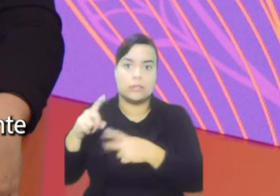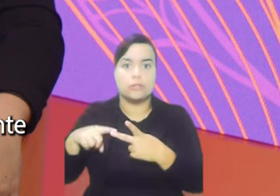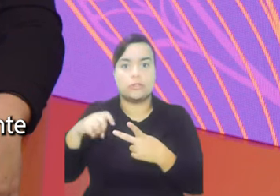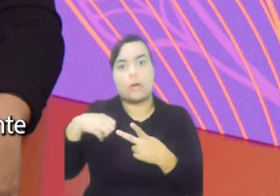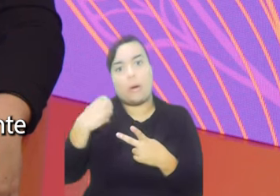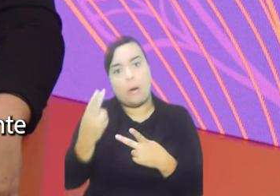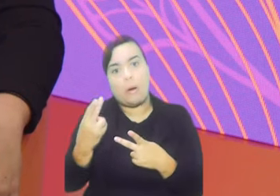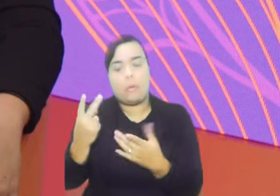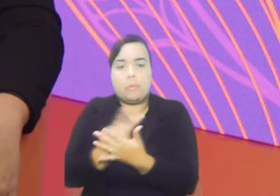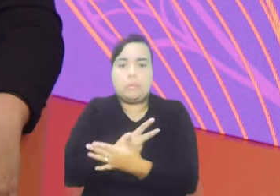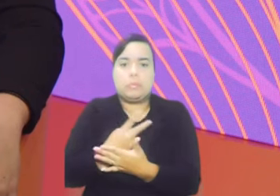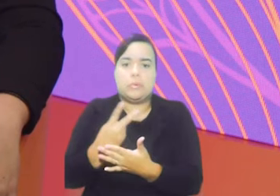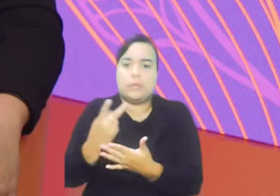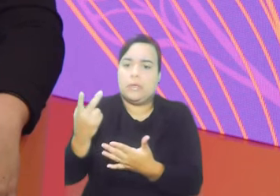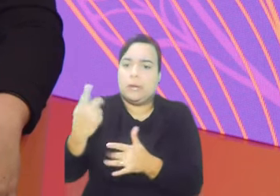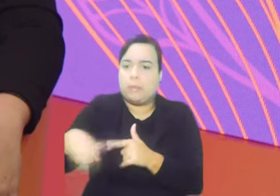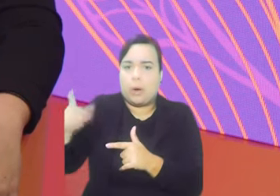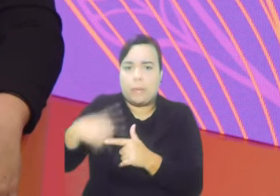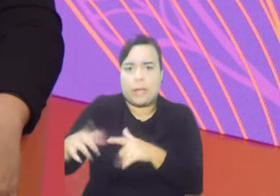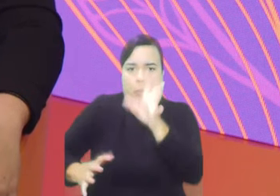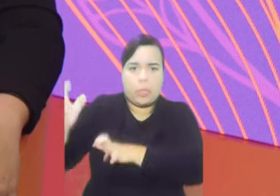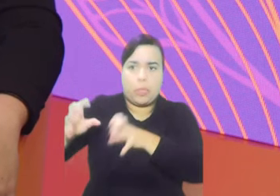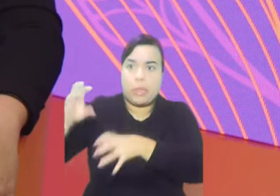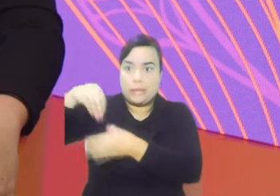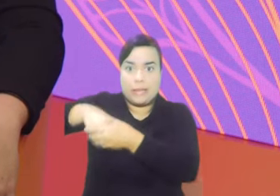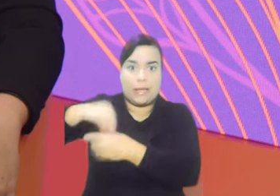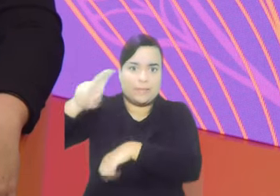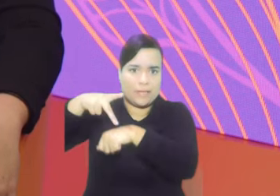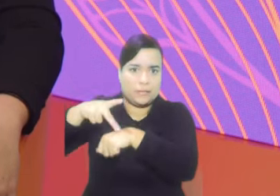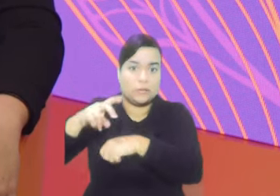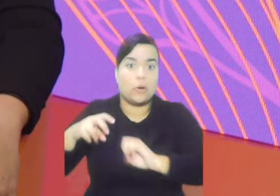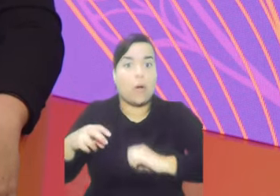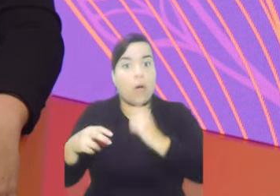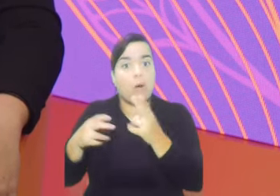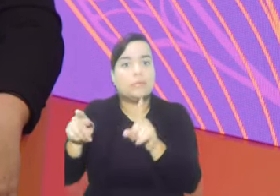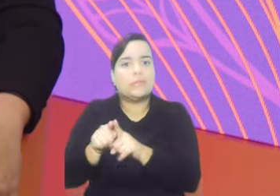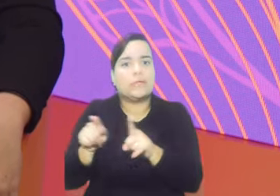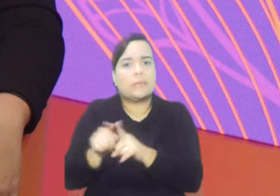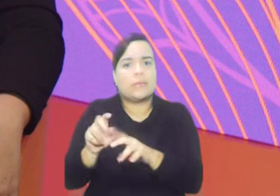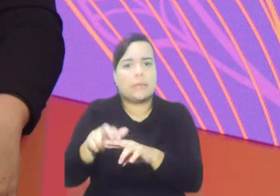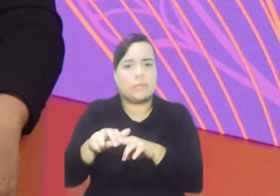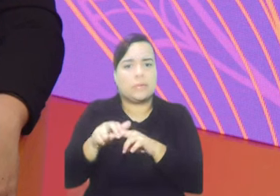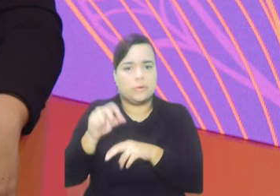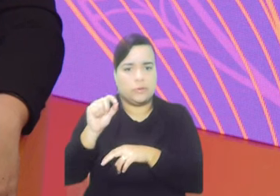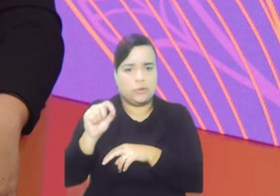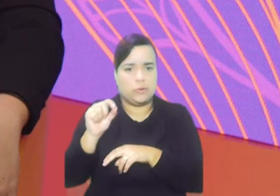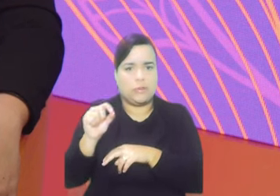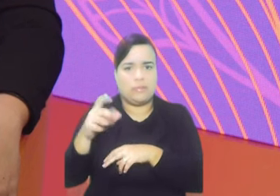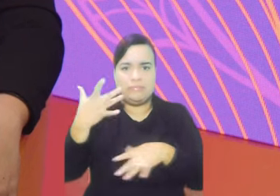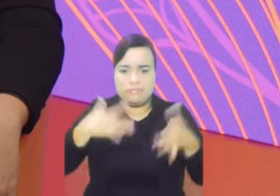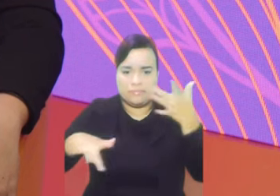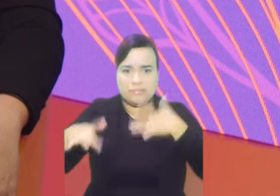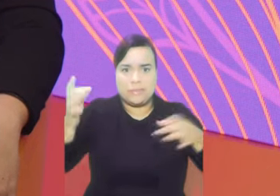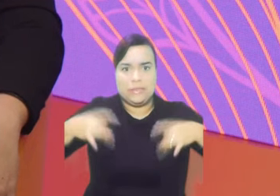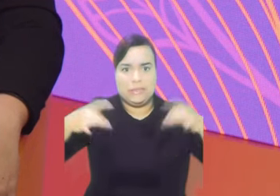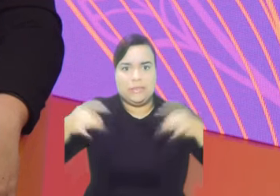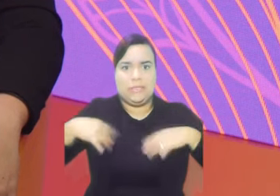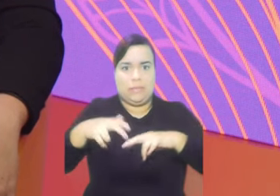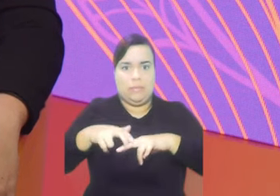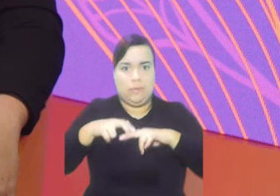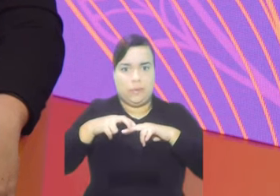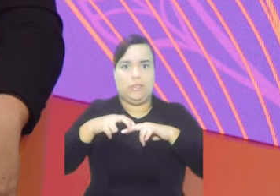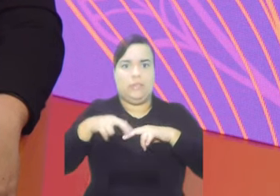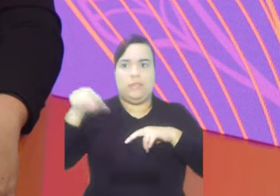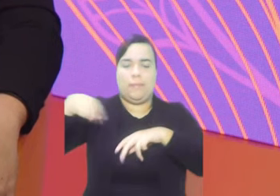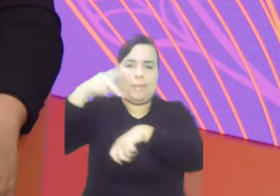situação de conflito, ou por uma situação de um país que está em guerra, por exemplo, ou porque ela tem o que a gente chama de um